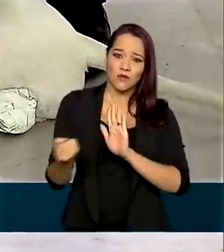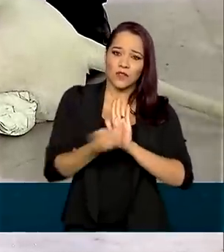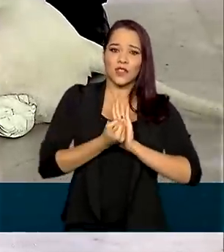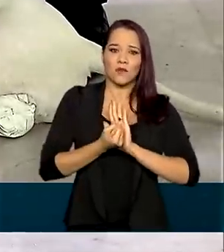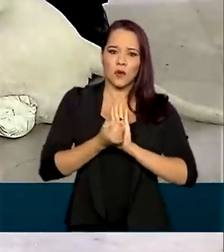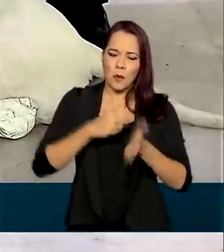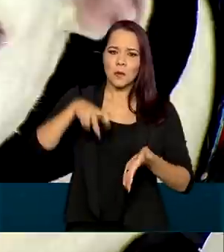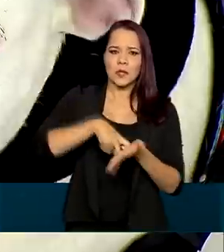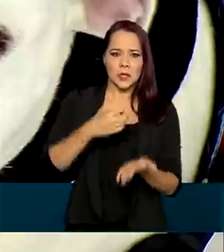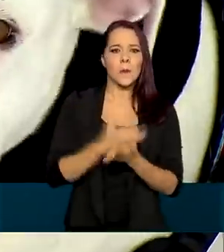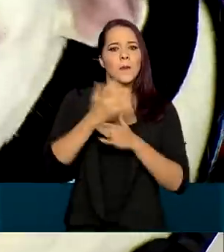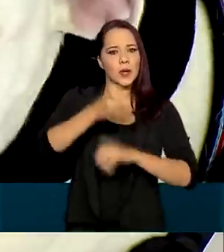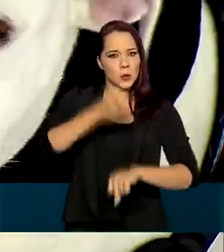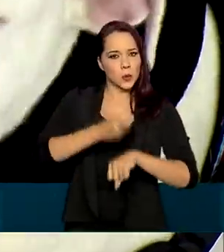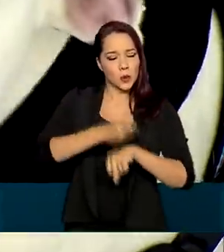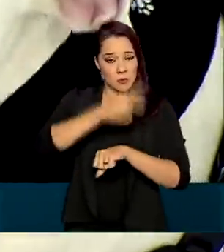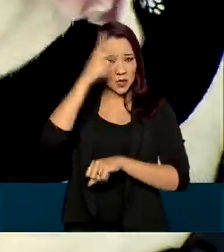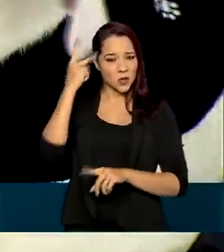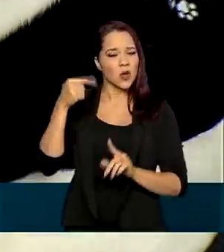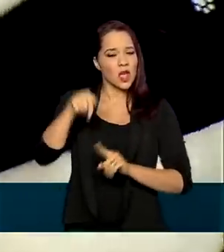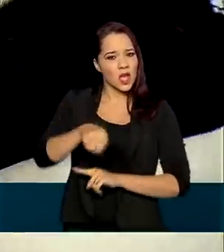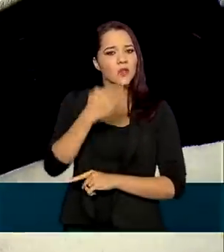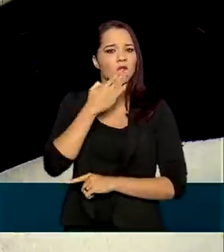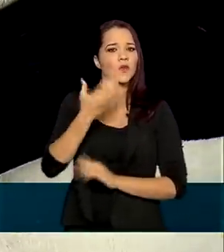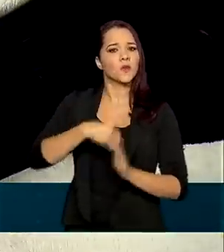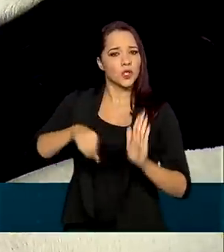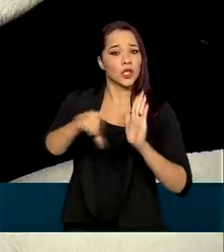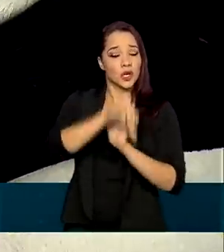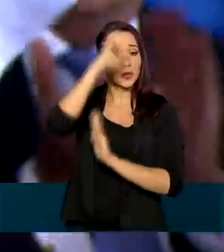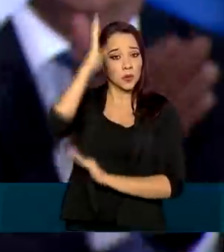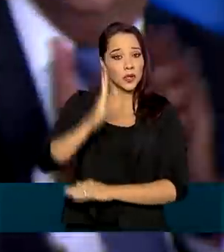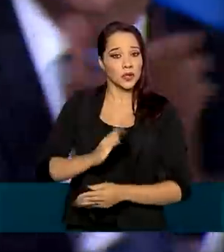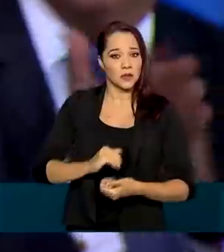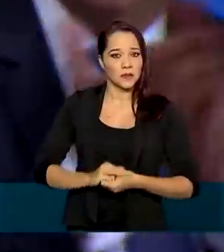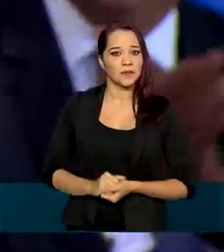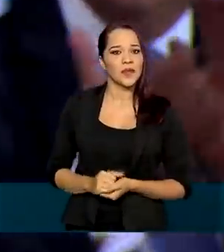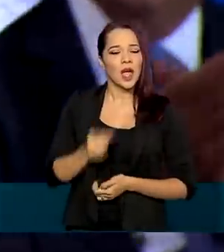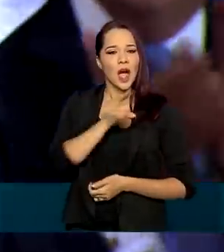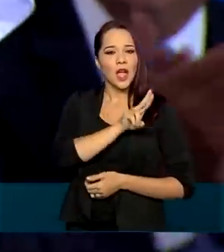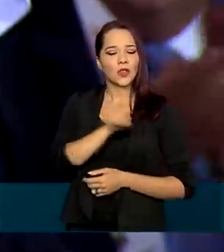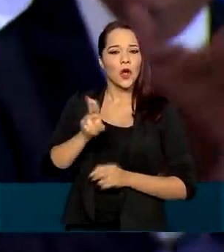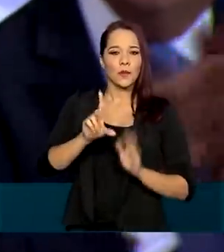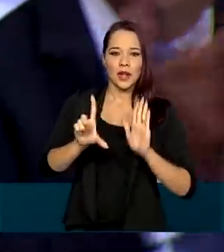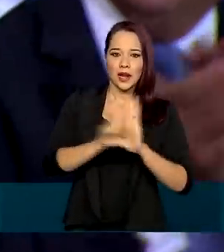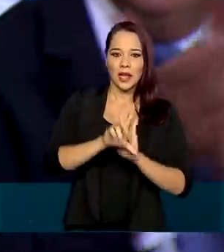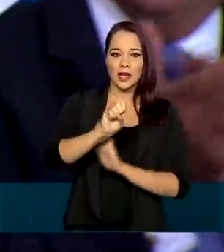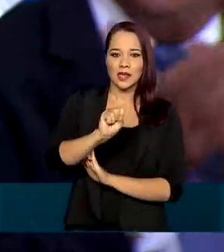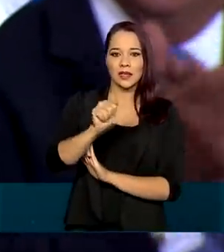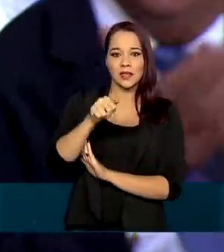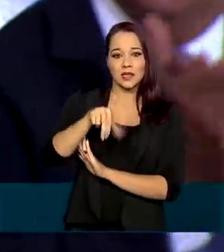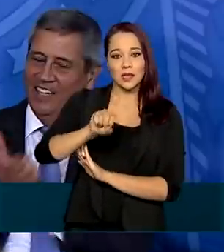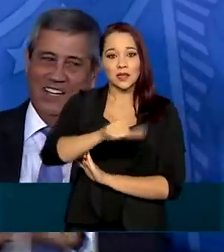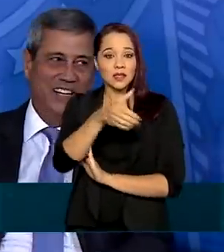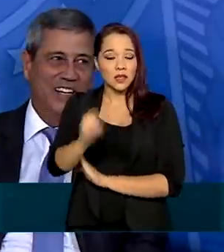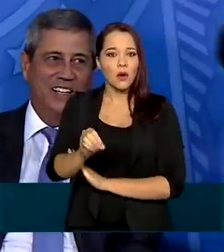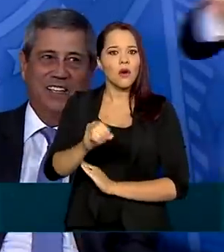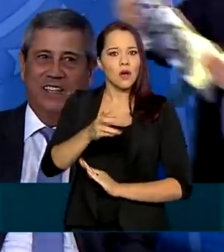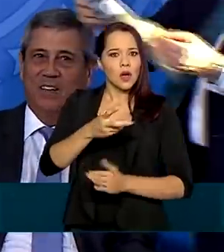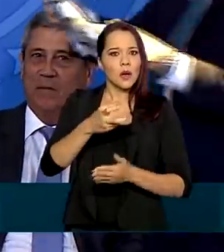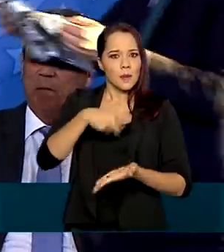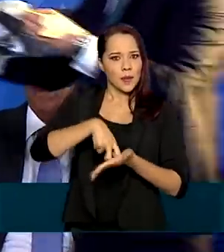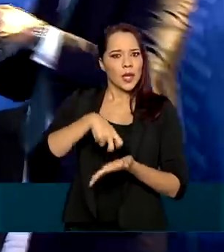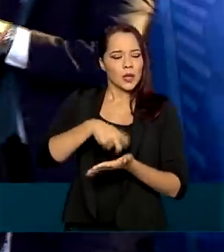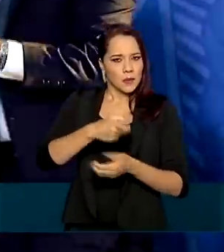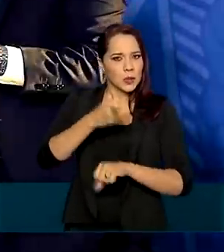punição mais rígida a quem pratica este tipo de crime no Brasil. A chamada Lei Sanção endurece a pena para quem